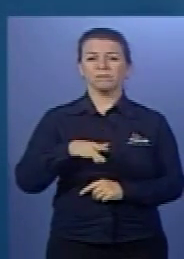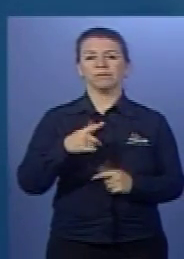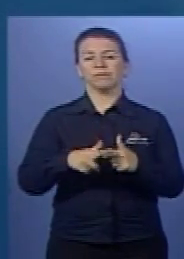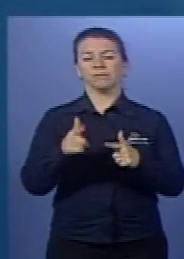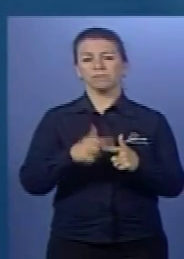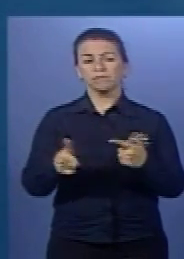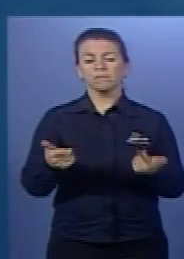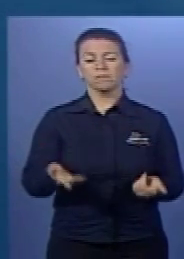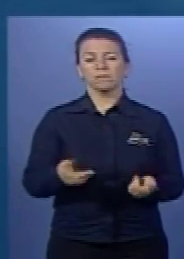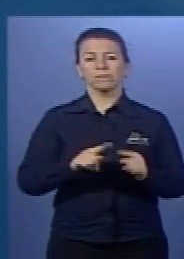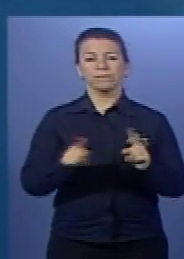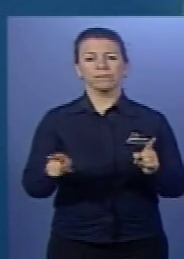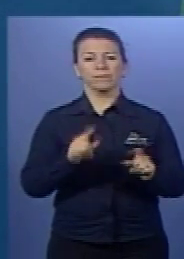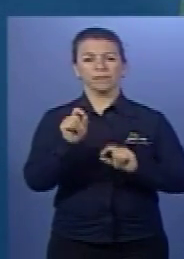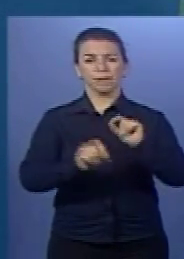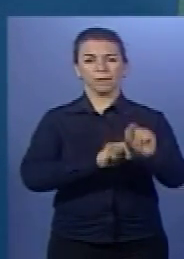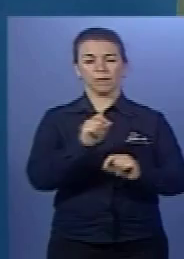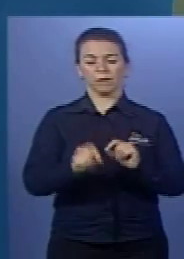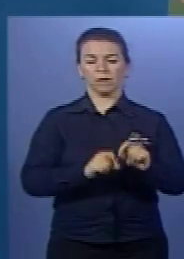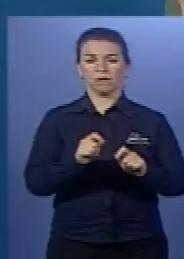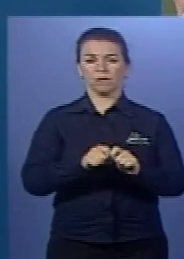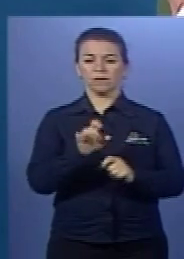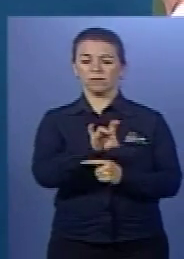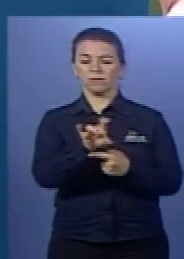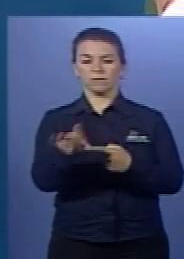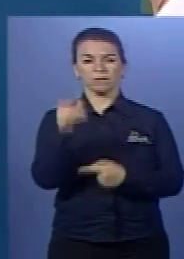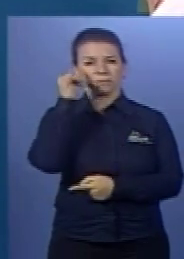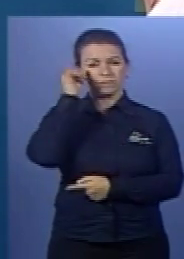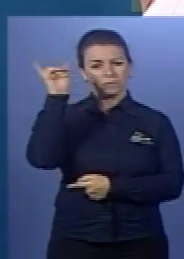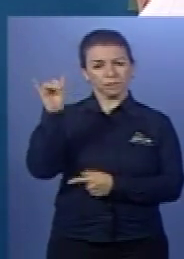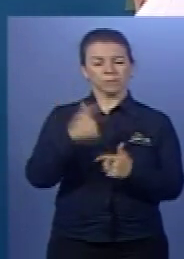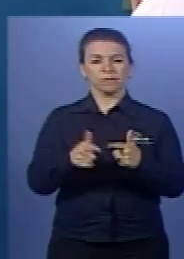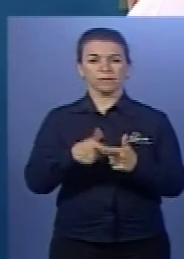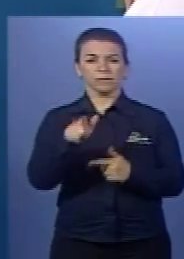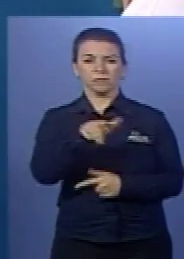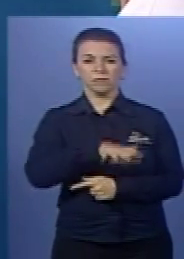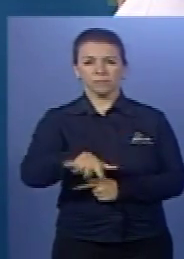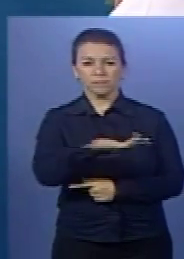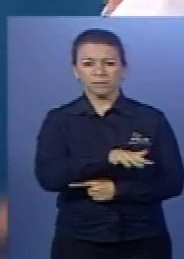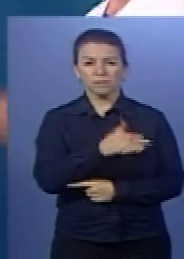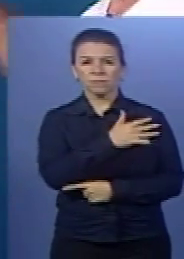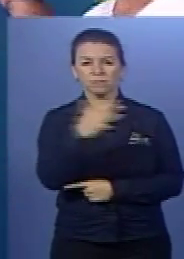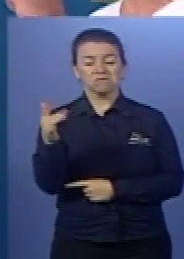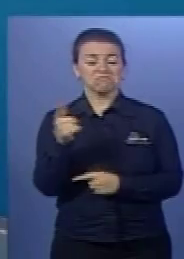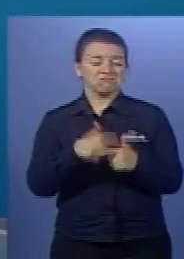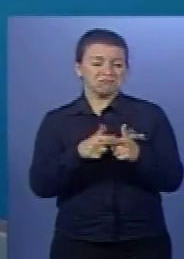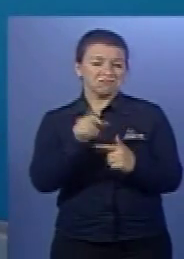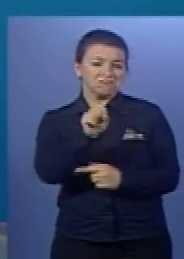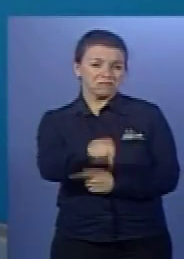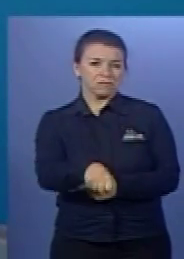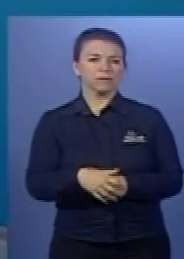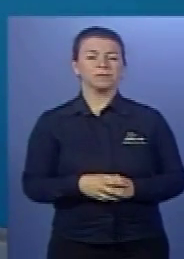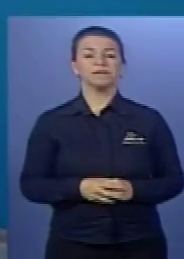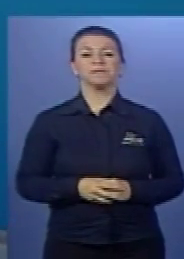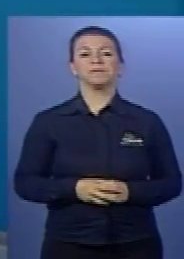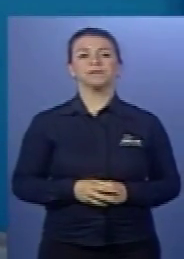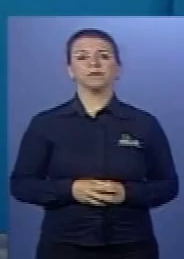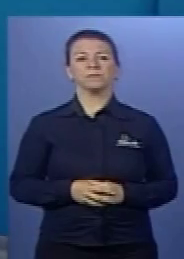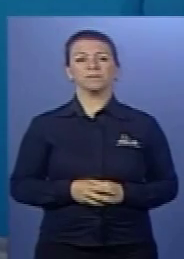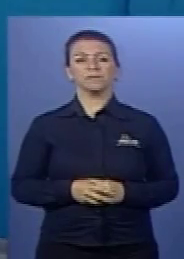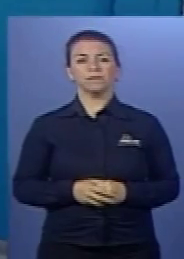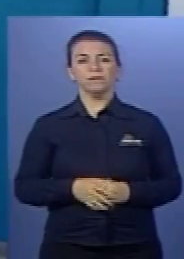problema, são as ações de cada um para que evitemos essa degradação ambiental. Essa é uma problemática boa. Até aproveitando como o Marlos falou,